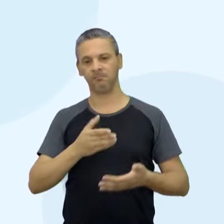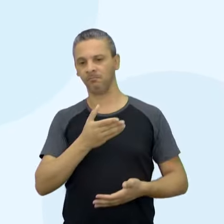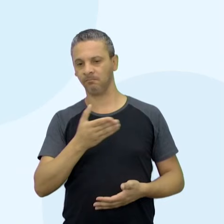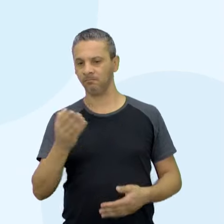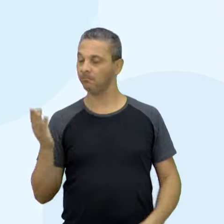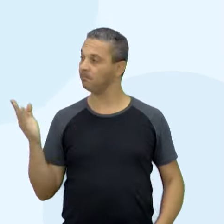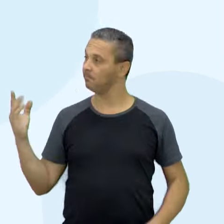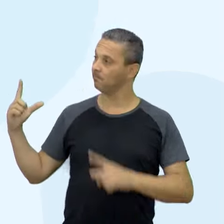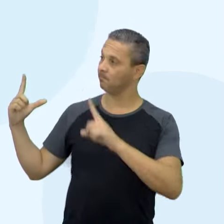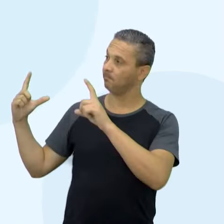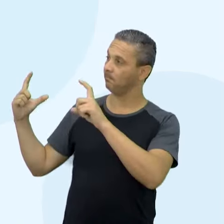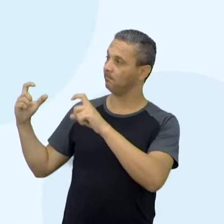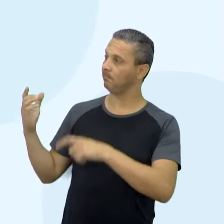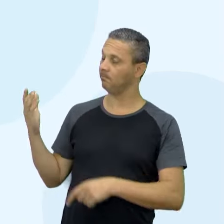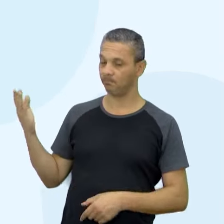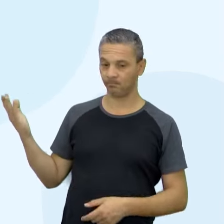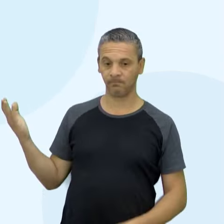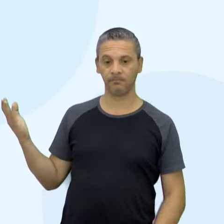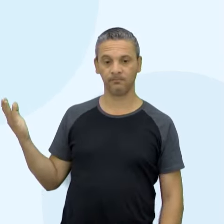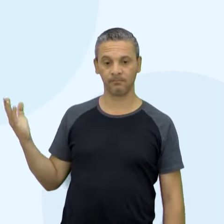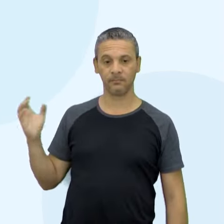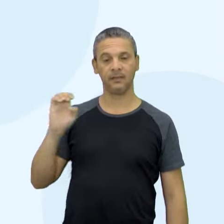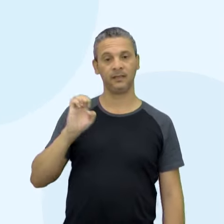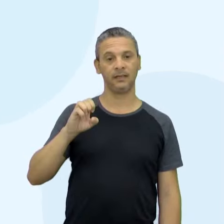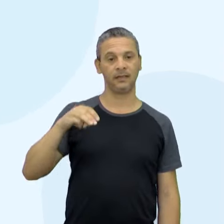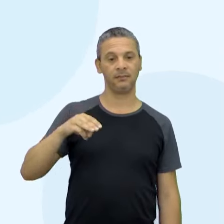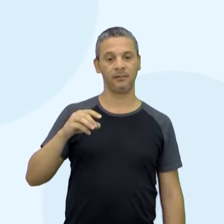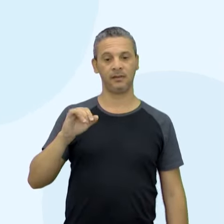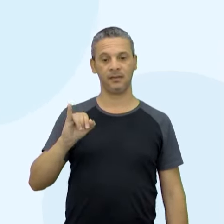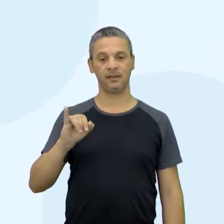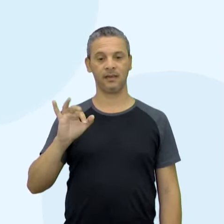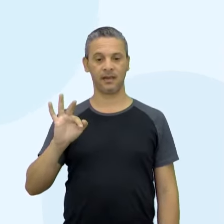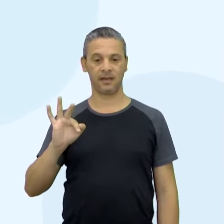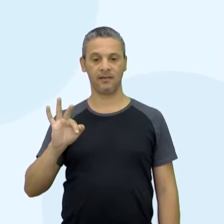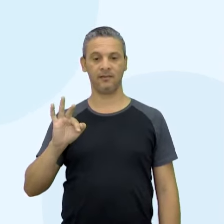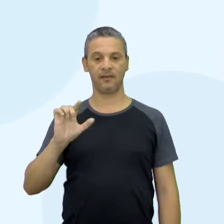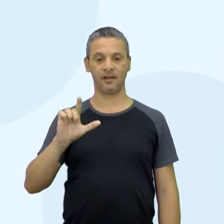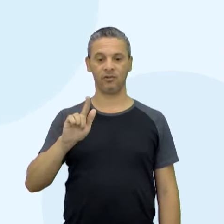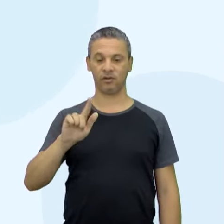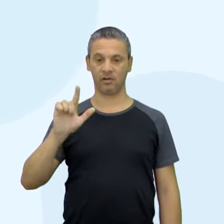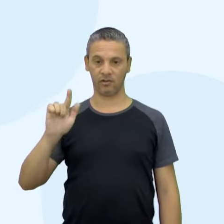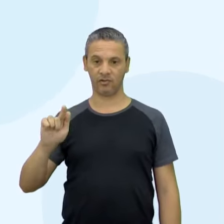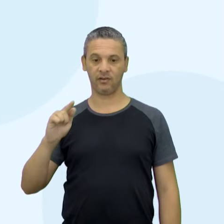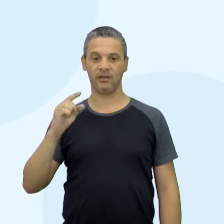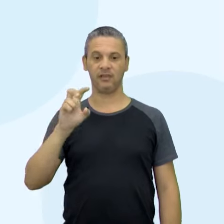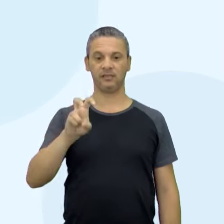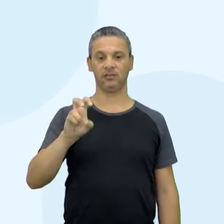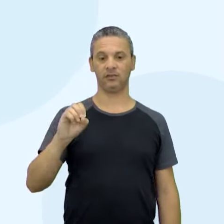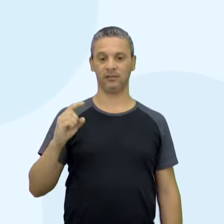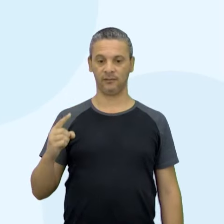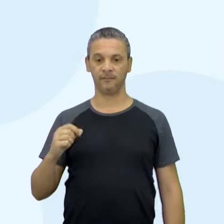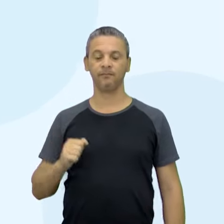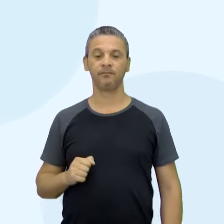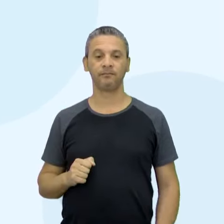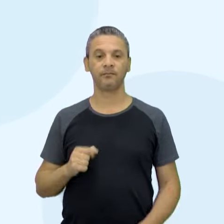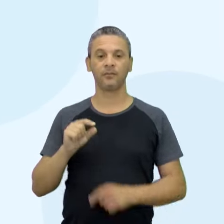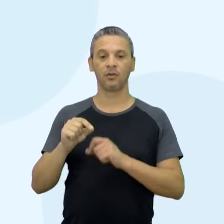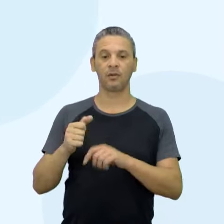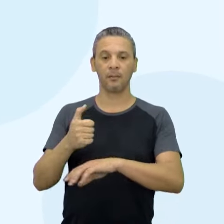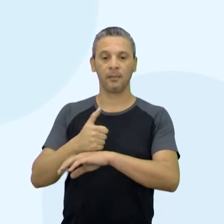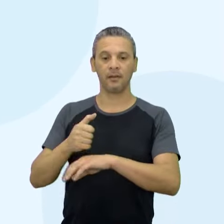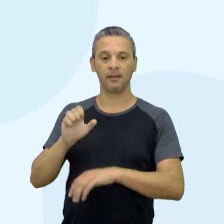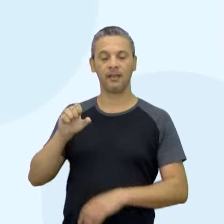fazer um print. Nós temos o código EMIFLGG01 e o da formação geral básica, que é o